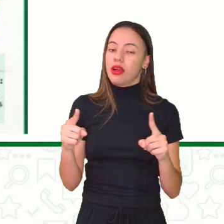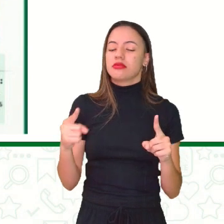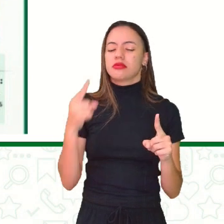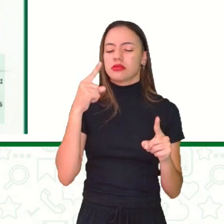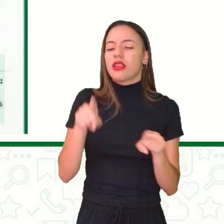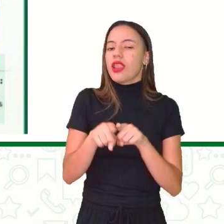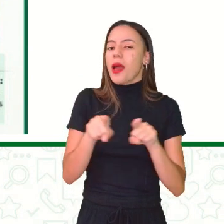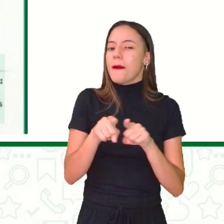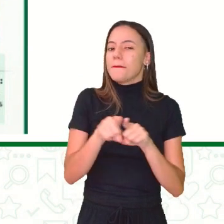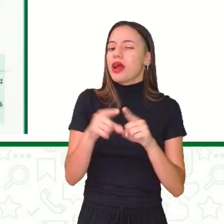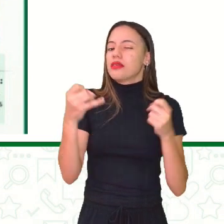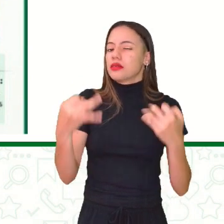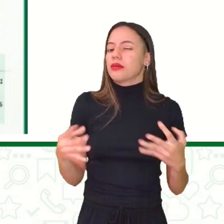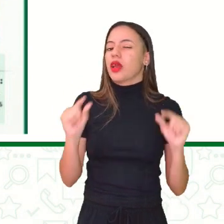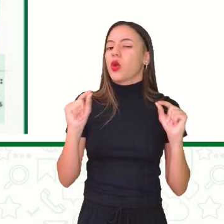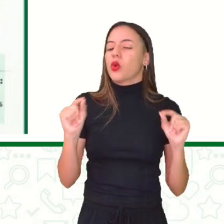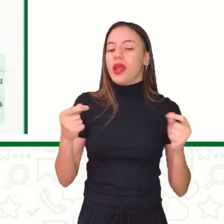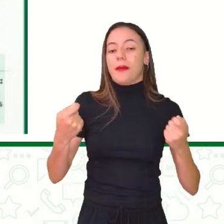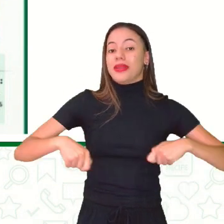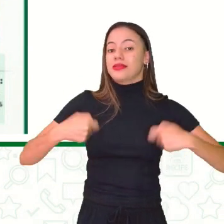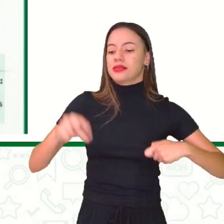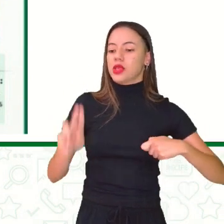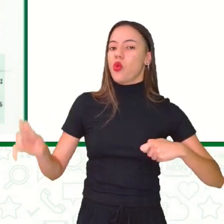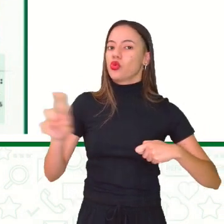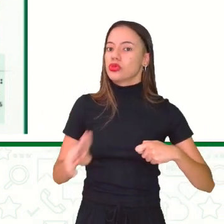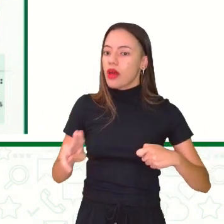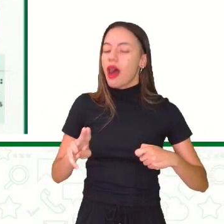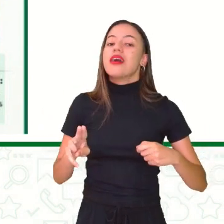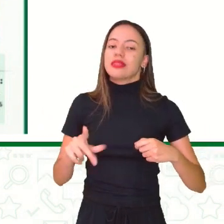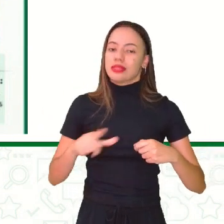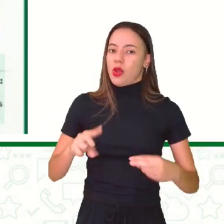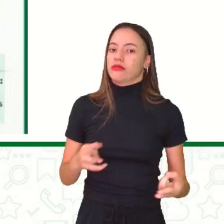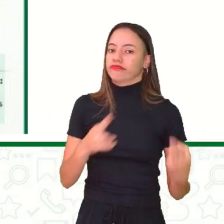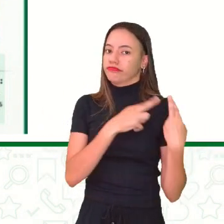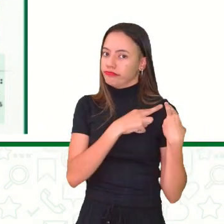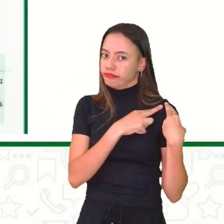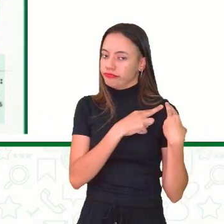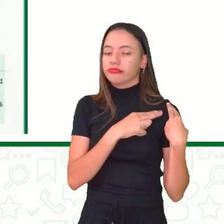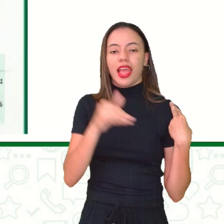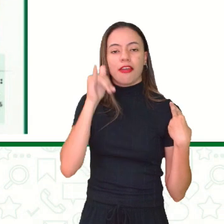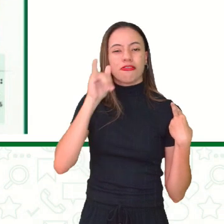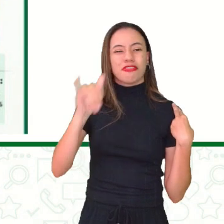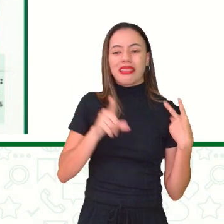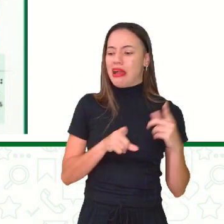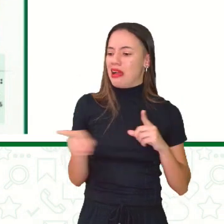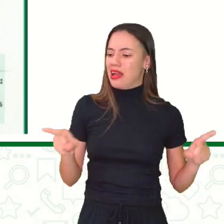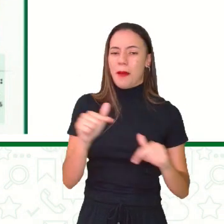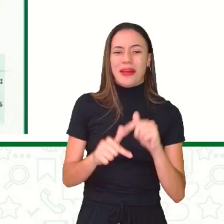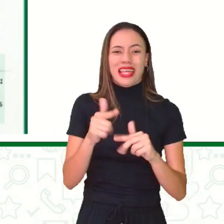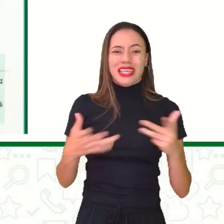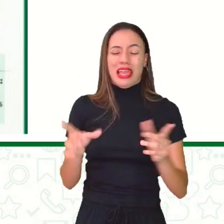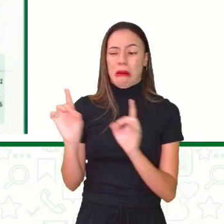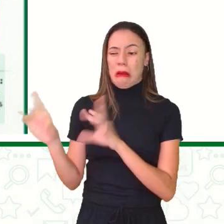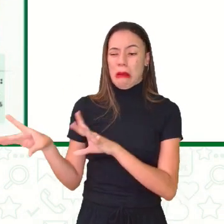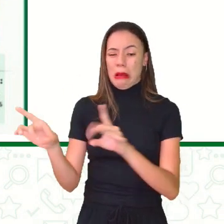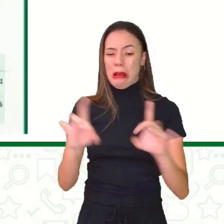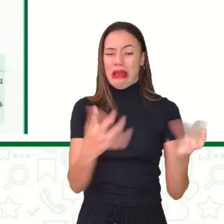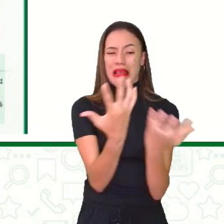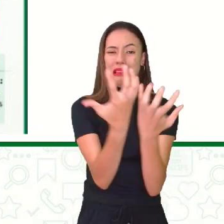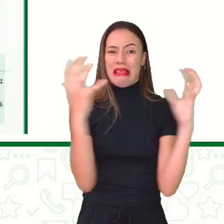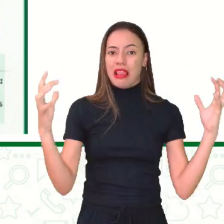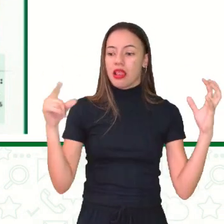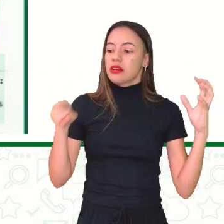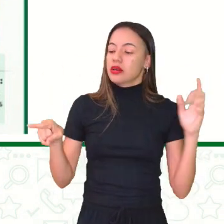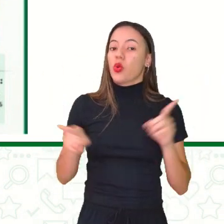precisamos utilizar de forma responsável. Para que eles não possam ficar jogados na natureza, porque eles